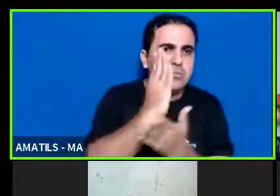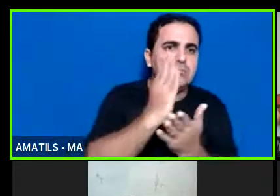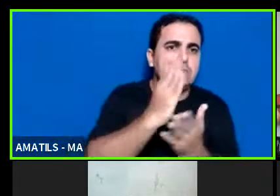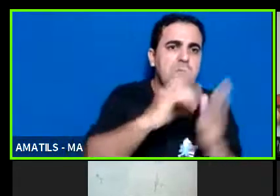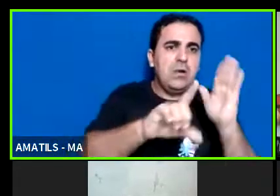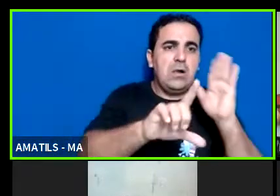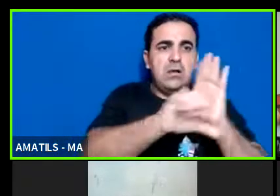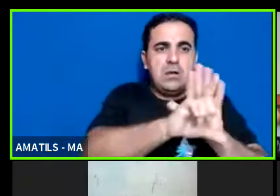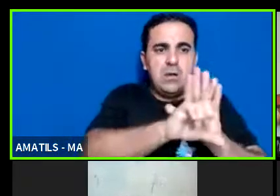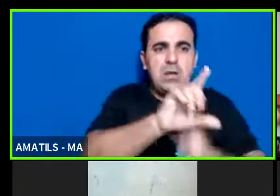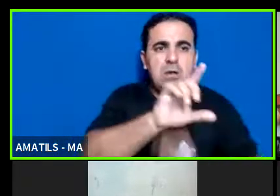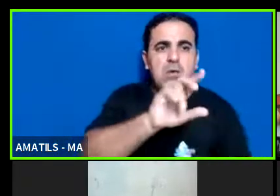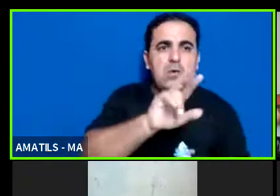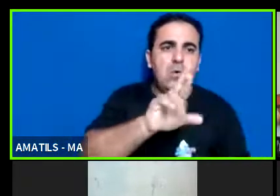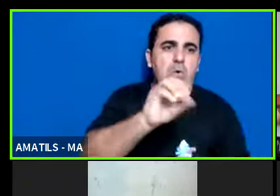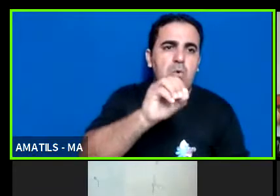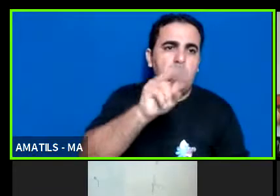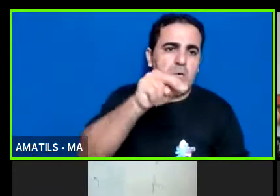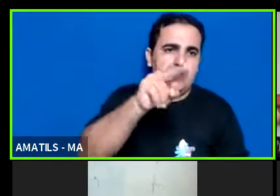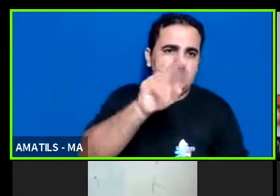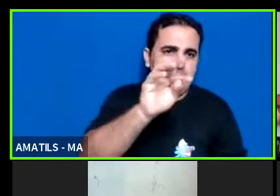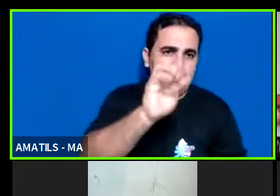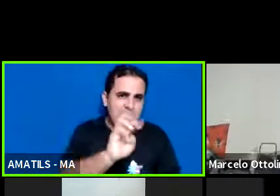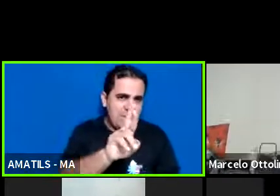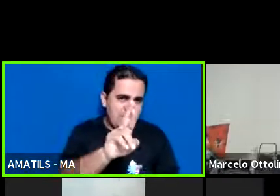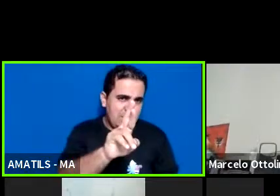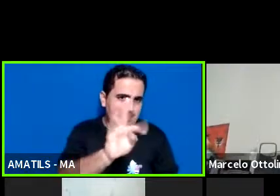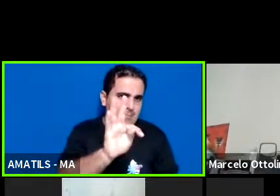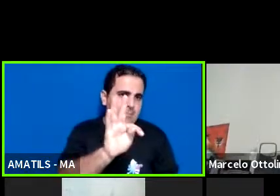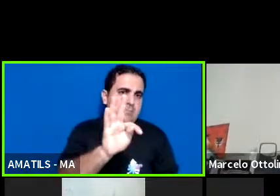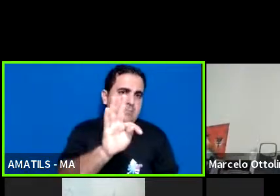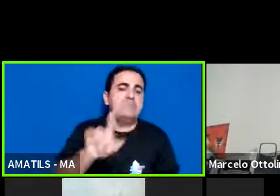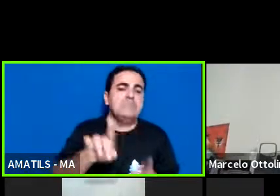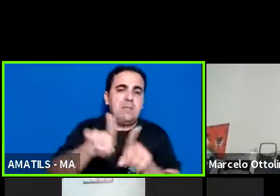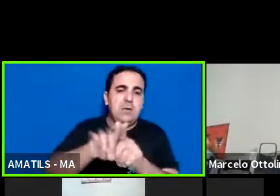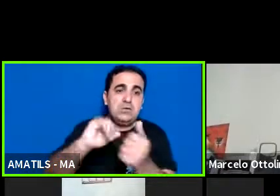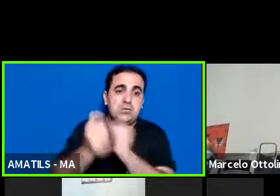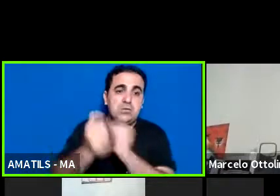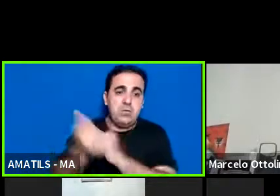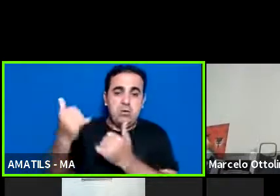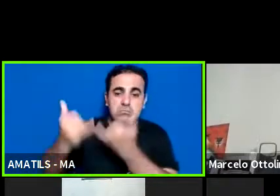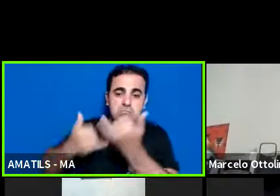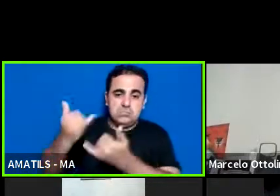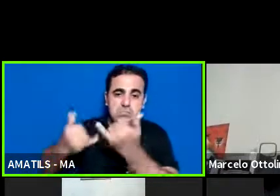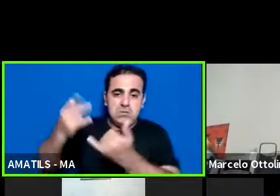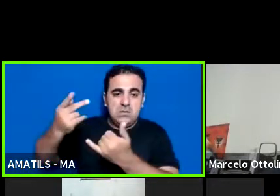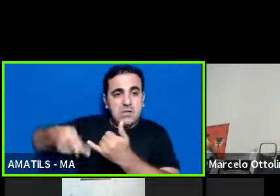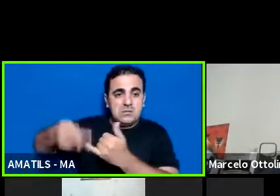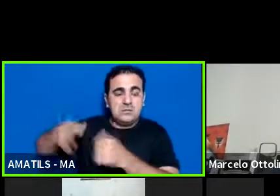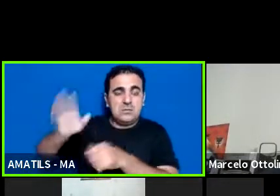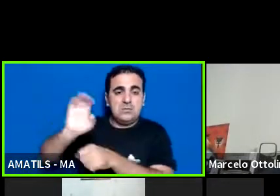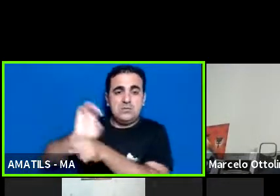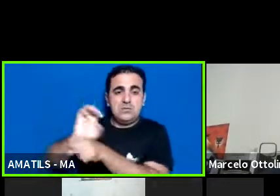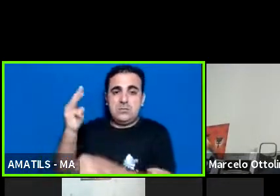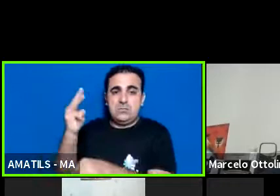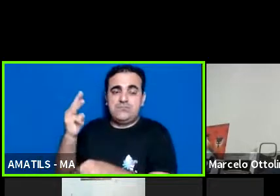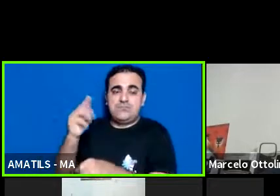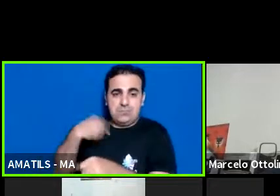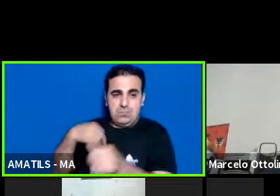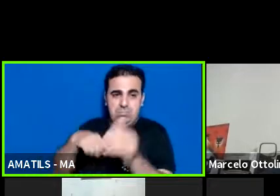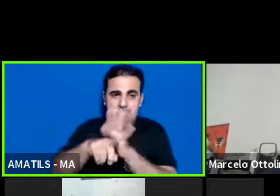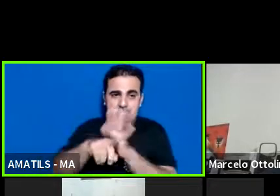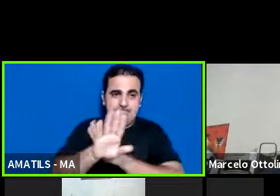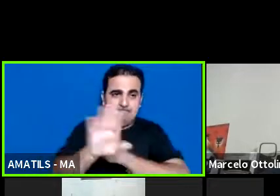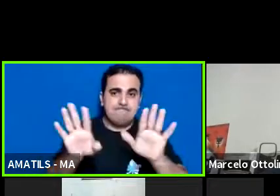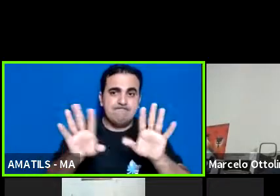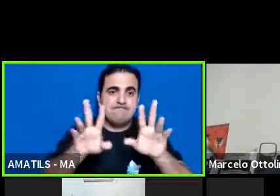Rouanet como na lei estadual de esporte e lazer e a minha pergunta vai no sentido de